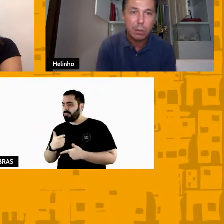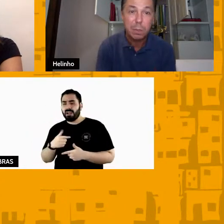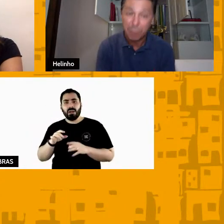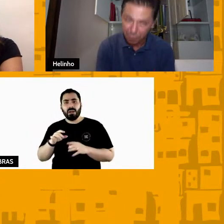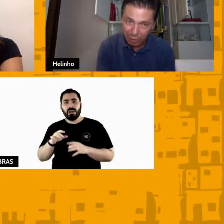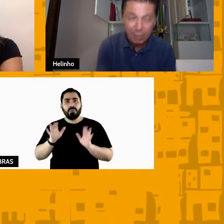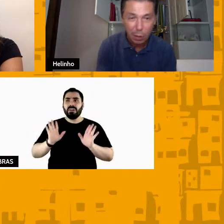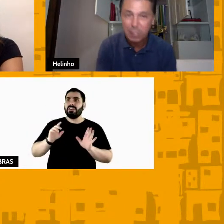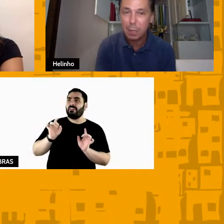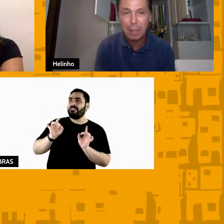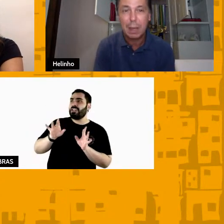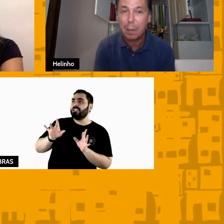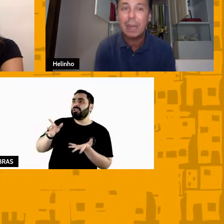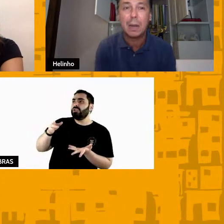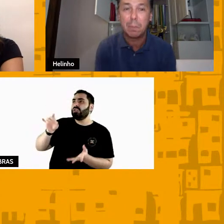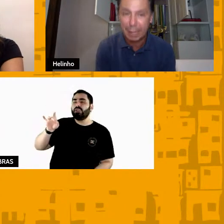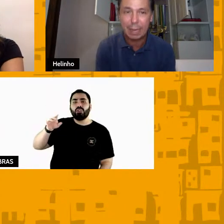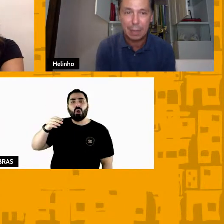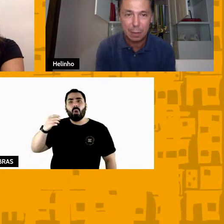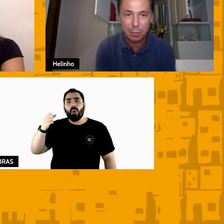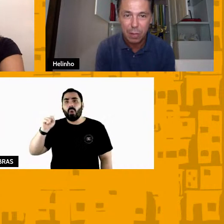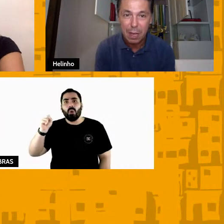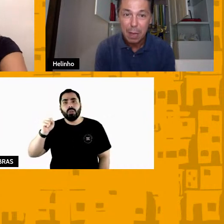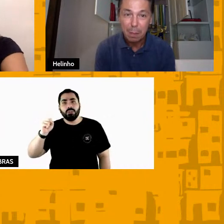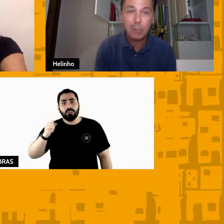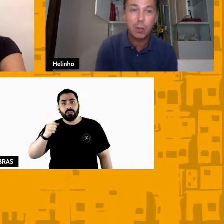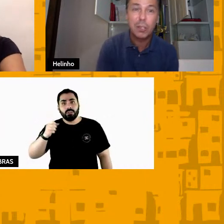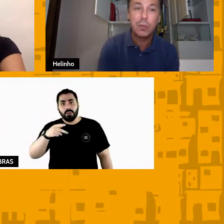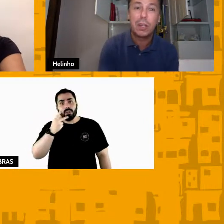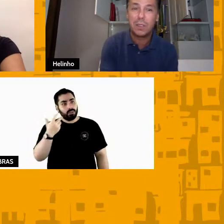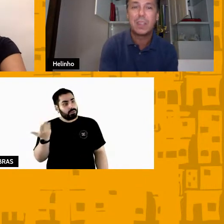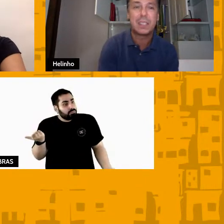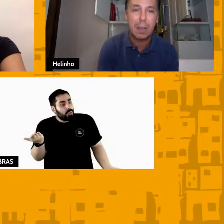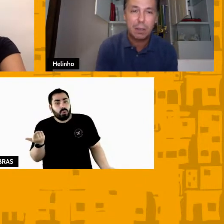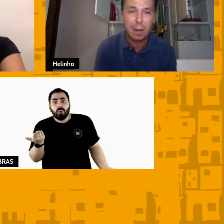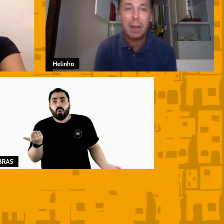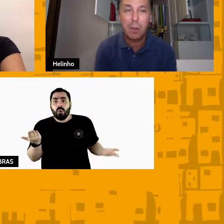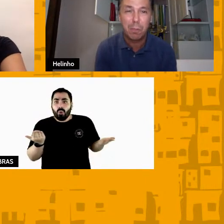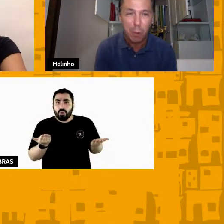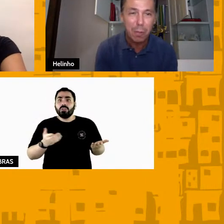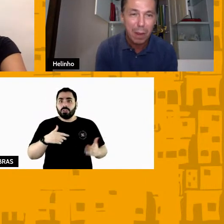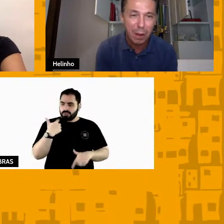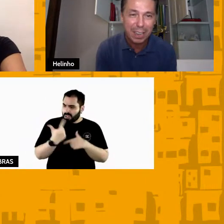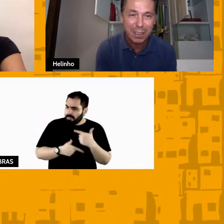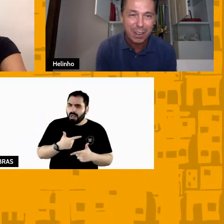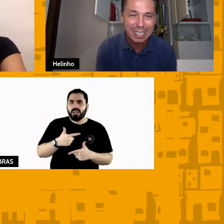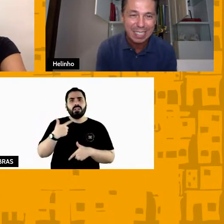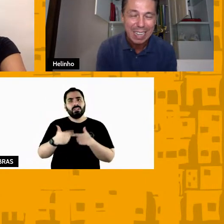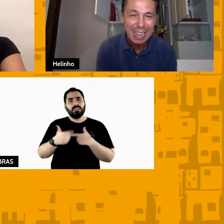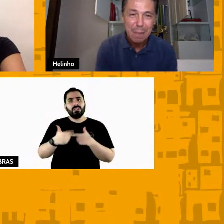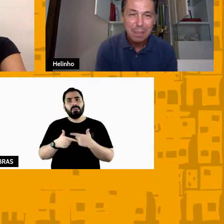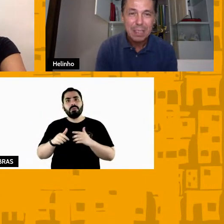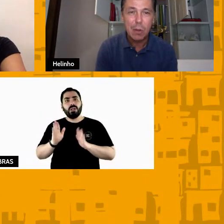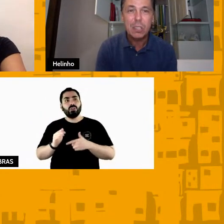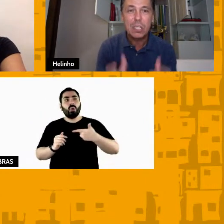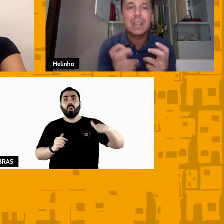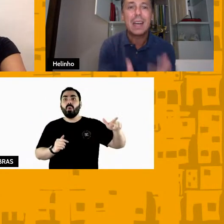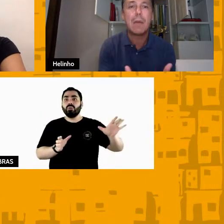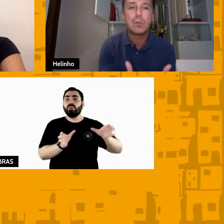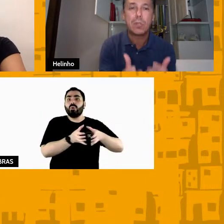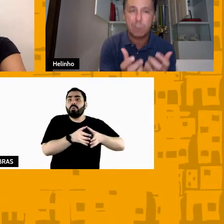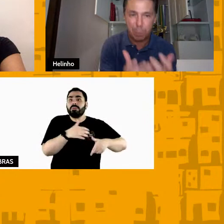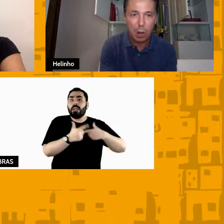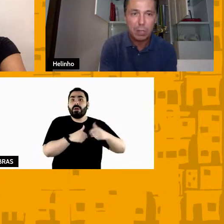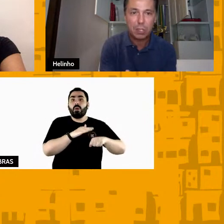8 carros falei então nós também trabalhamos batalhamos mas hoje o adversário trabalhou um pouco melhor que nós então